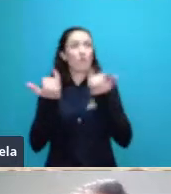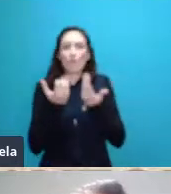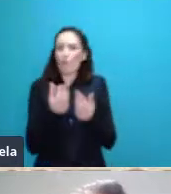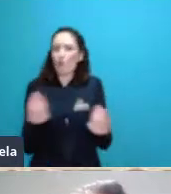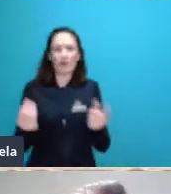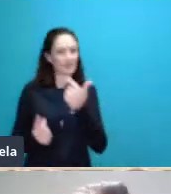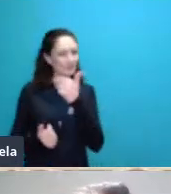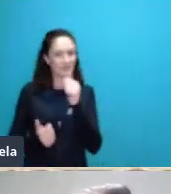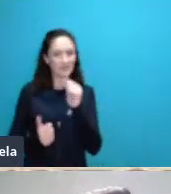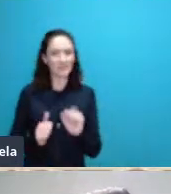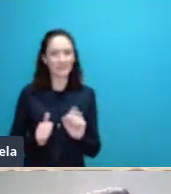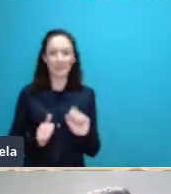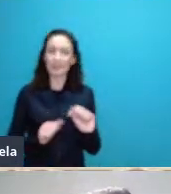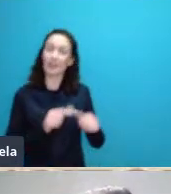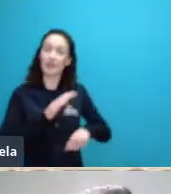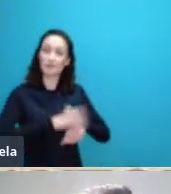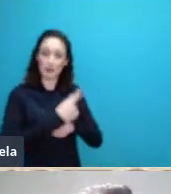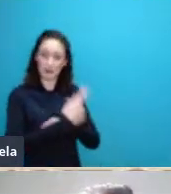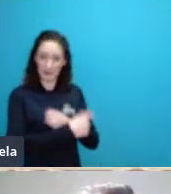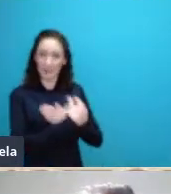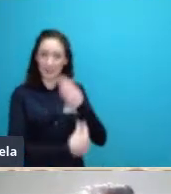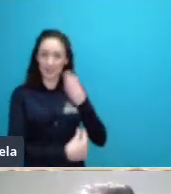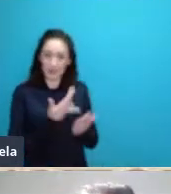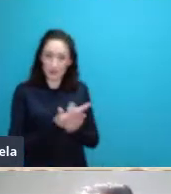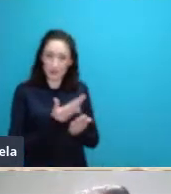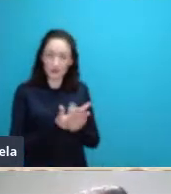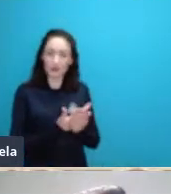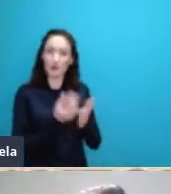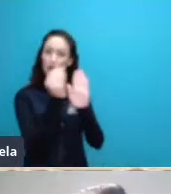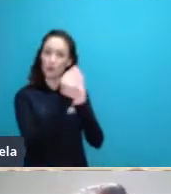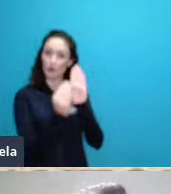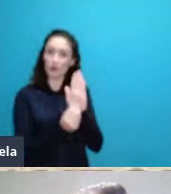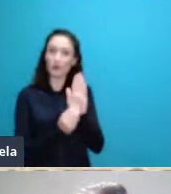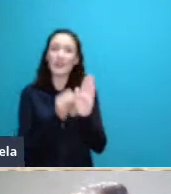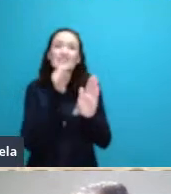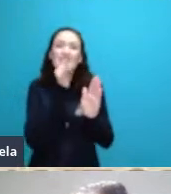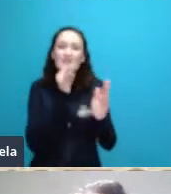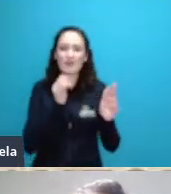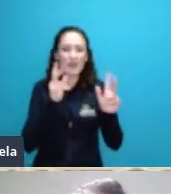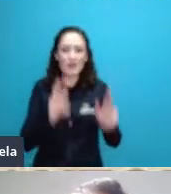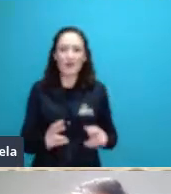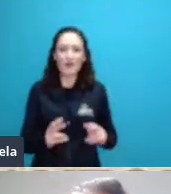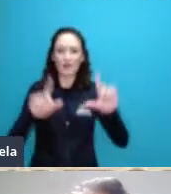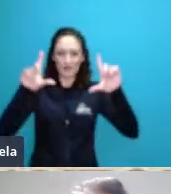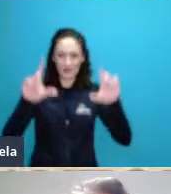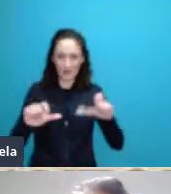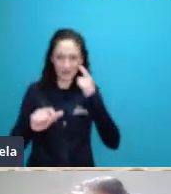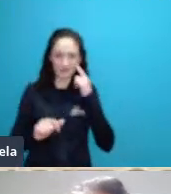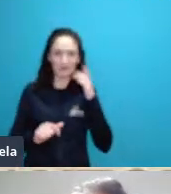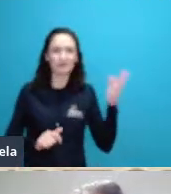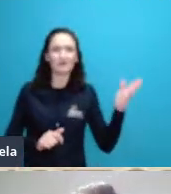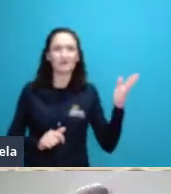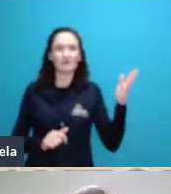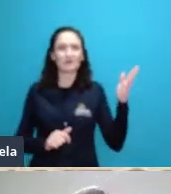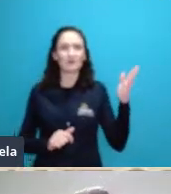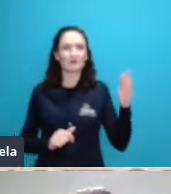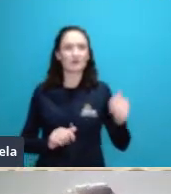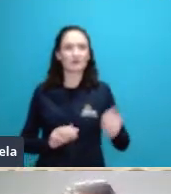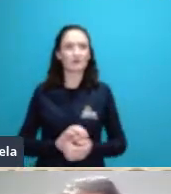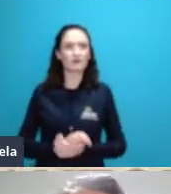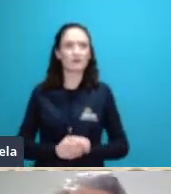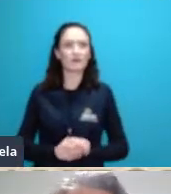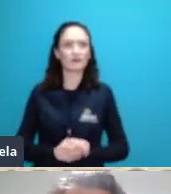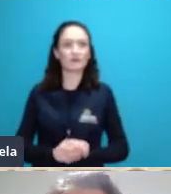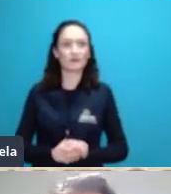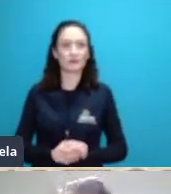ecossistema porque esse ecossistema pode trazer então ideias sobre o que está acontecendo na distribuição das espécies e como elas se